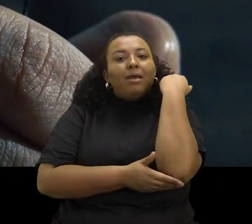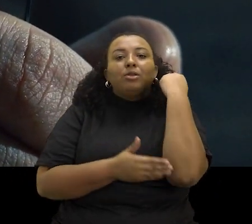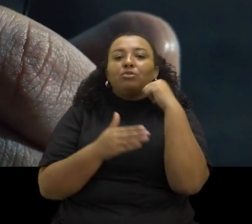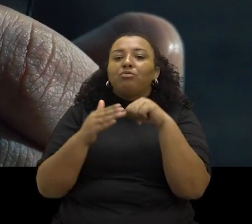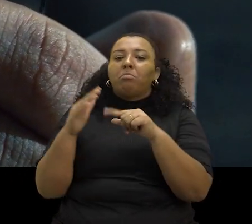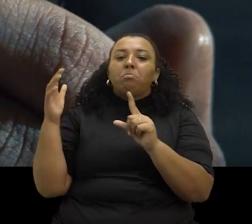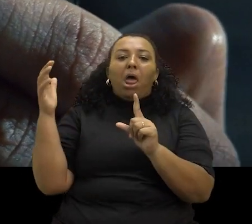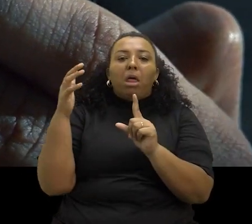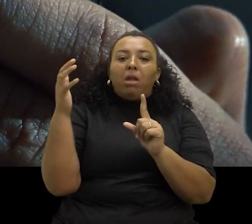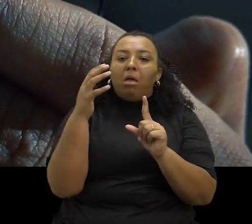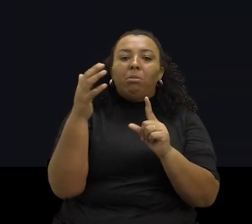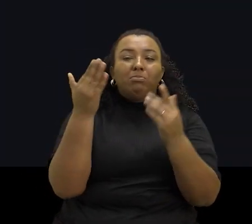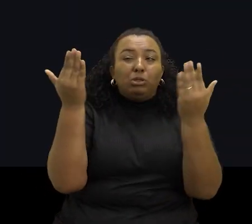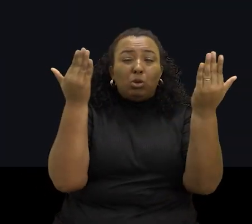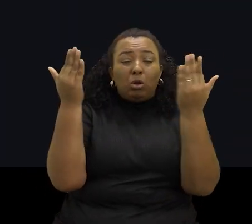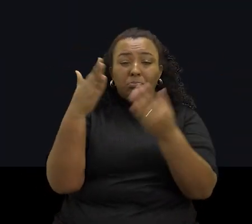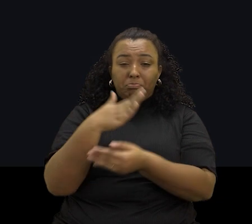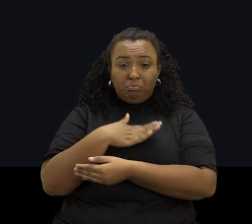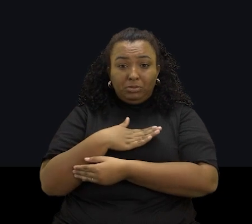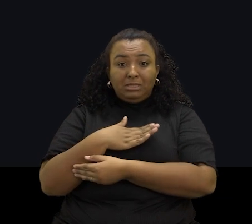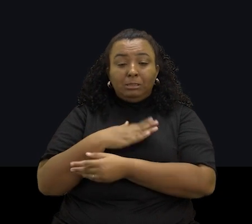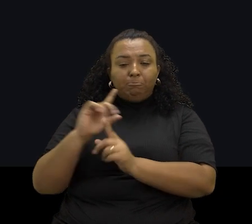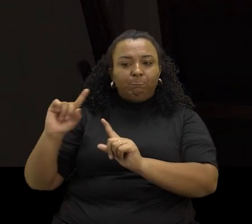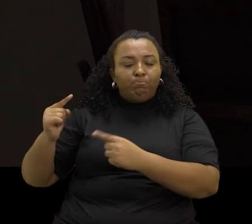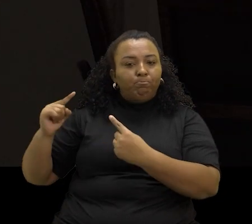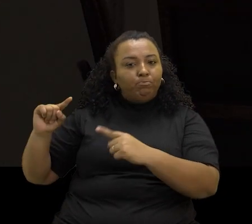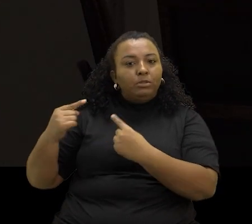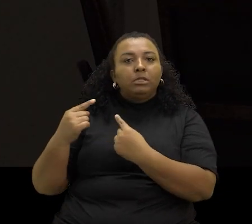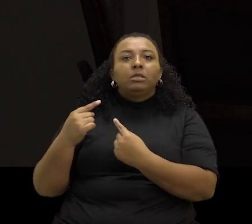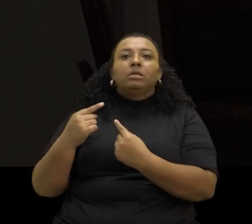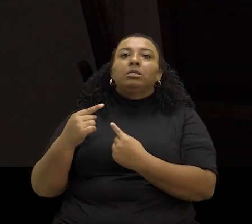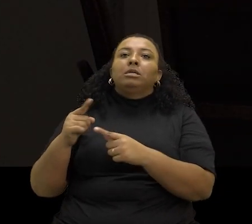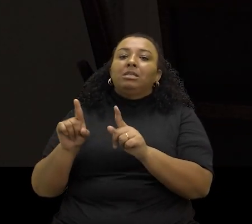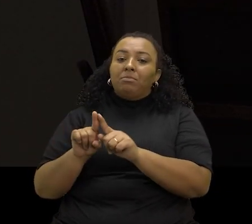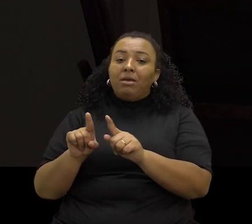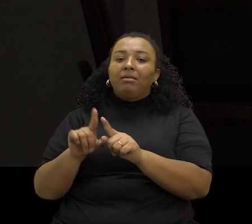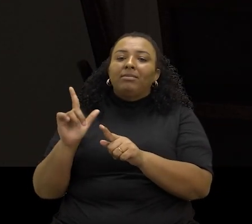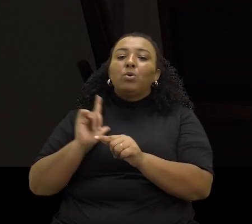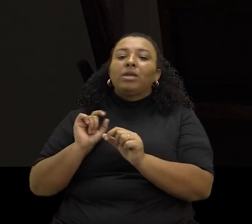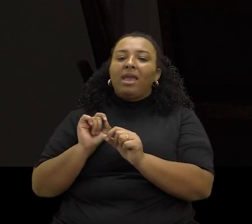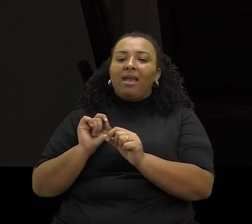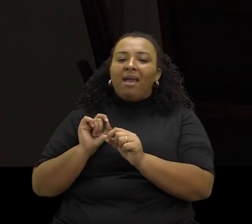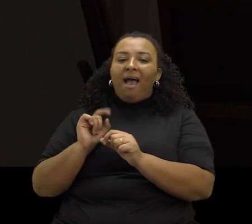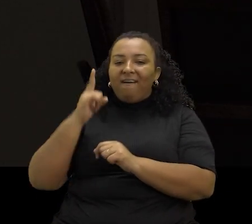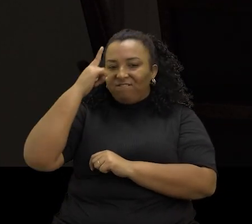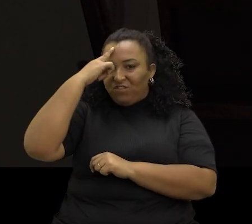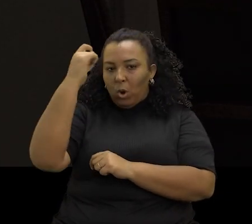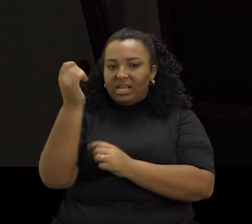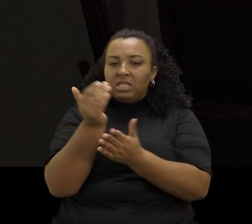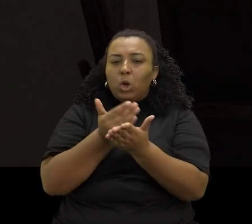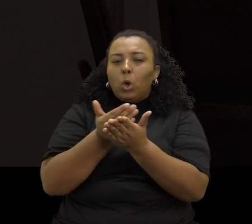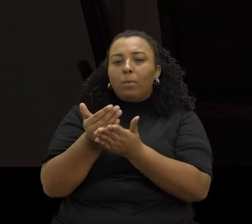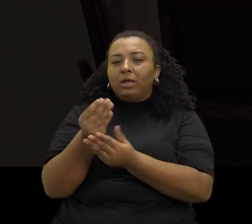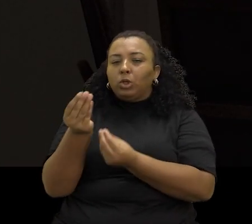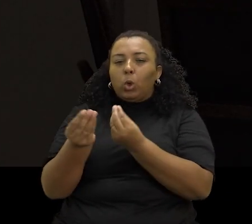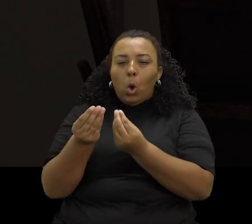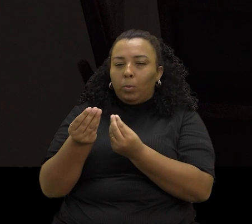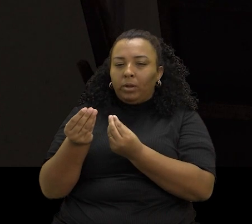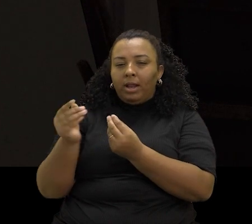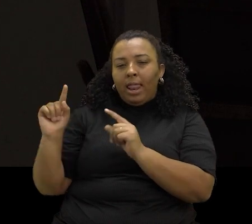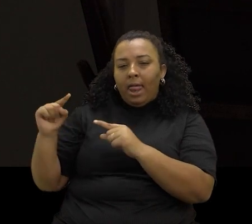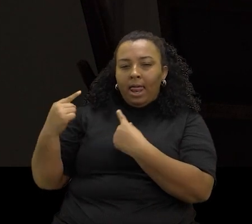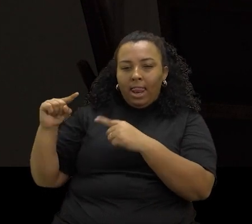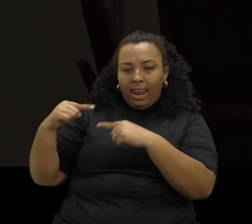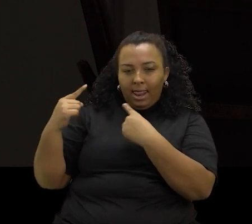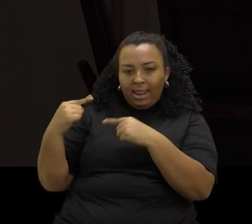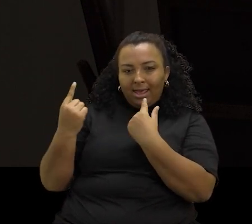fazia terror psicológico e existe uma escalada previsível da violência, né? Então, sempre começa com a